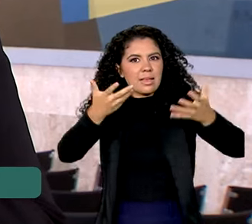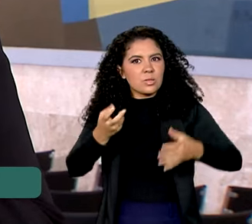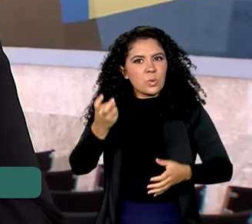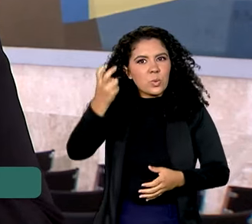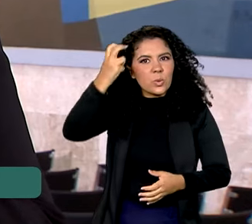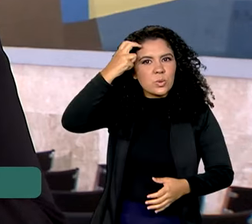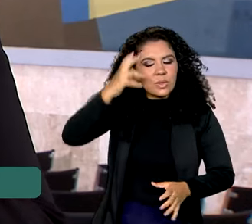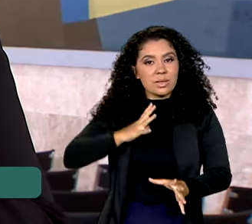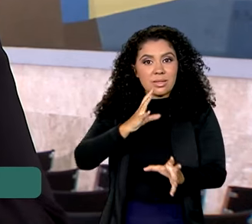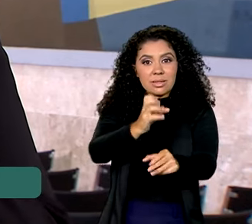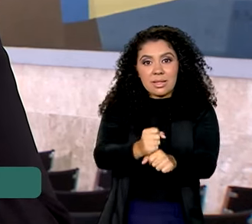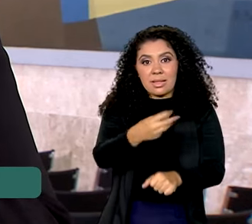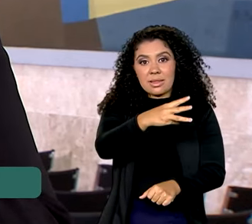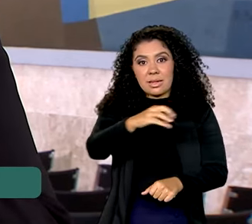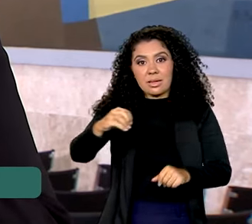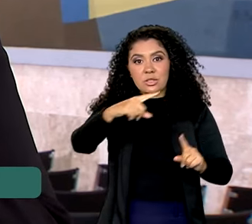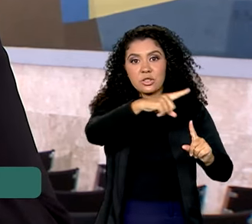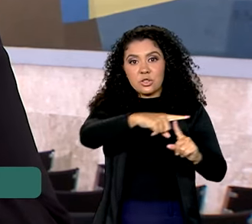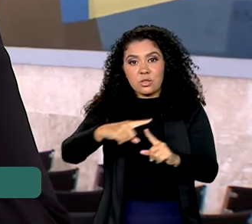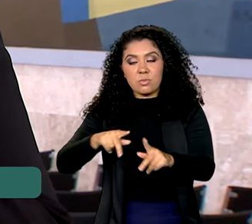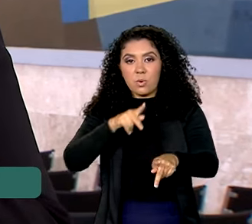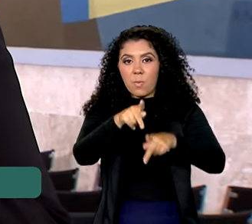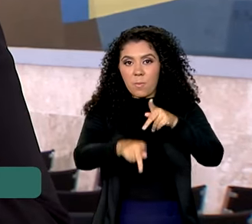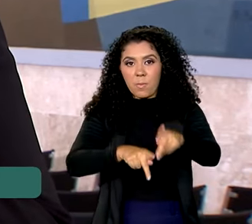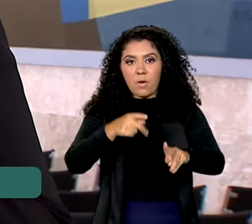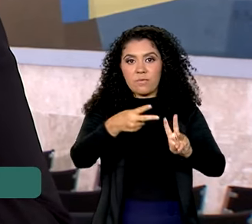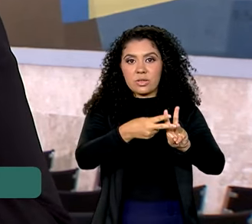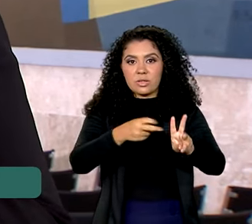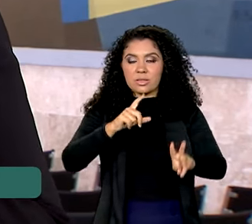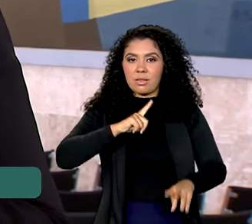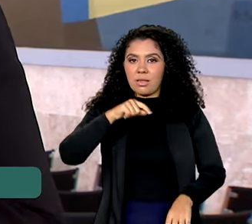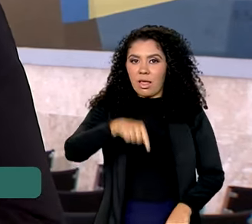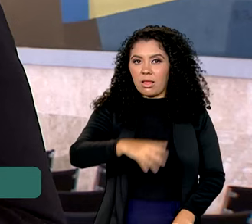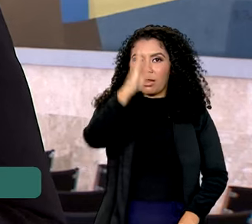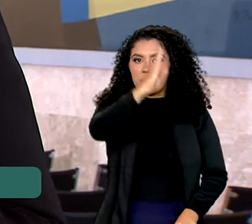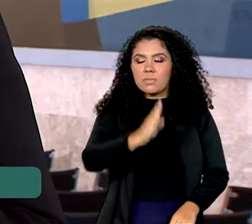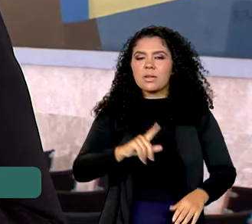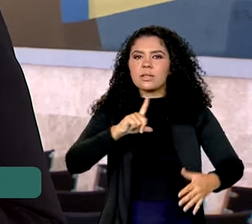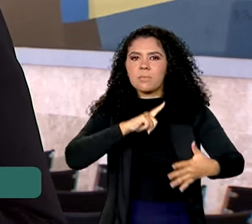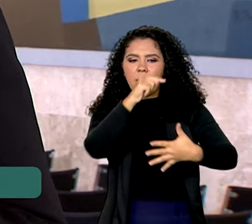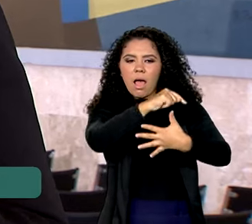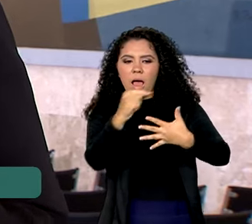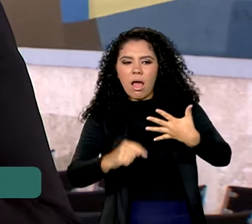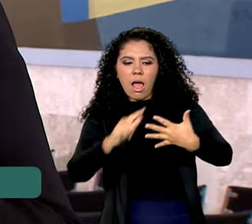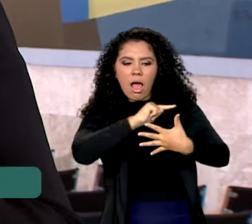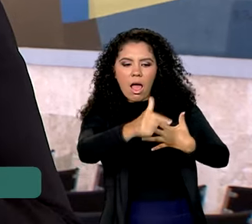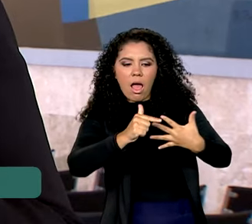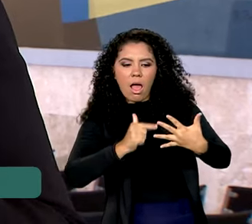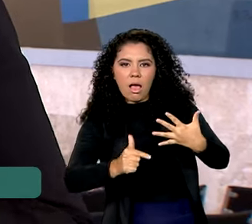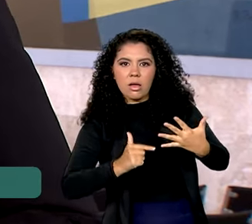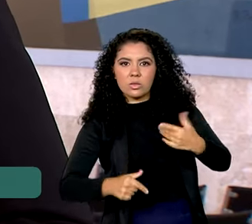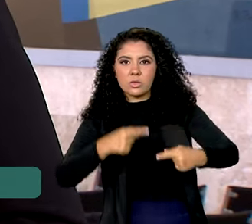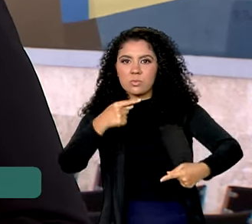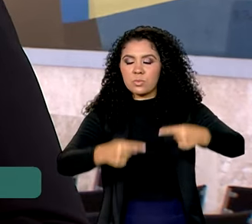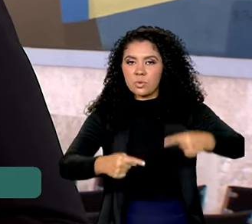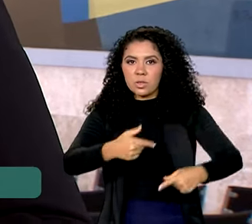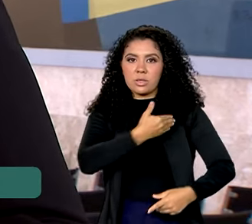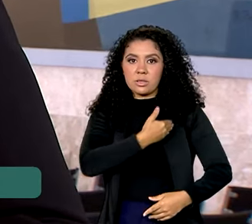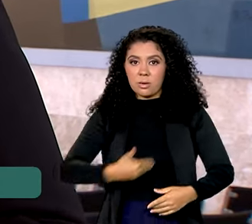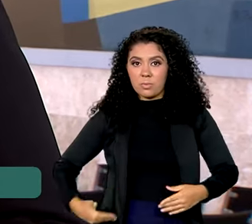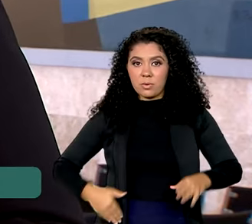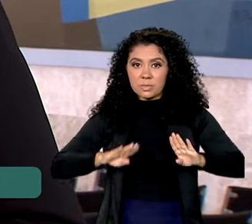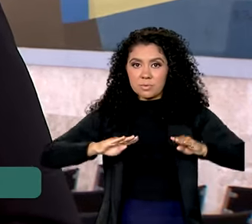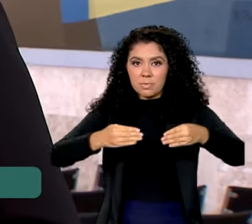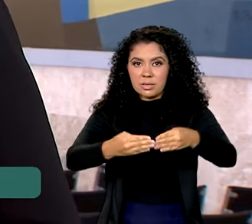povos indígenas que vivem aqui no país e lembrou as ações e políticas públicas voltadas para essa área.